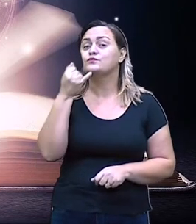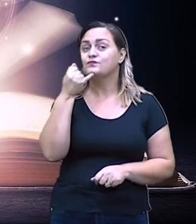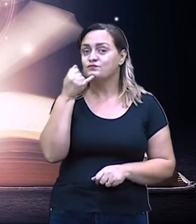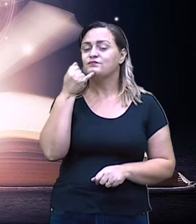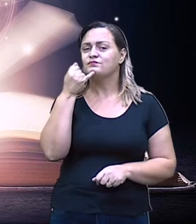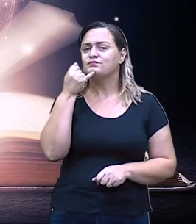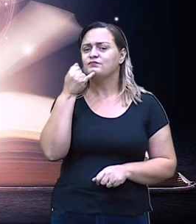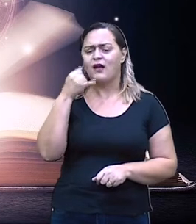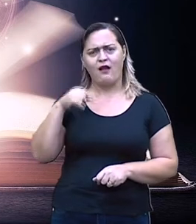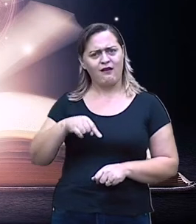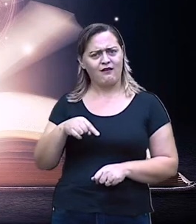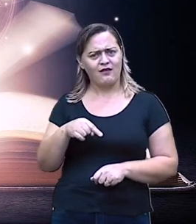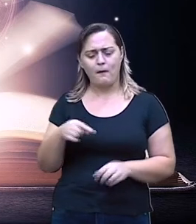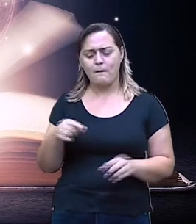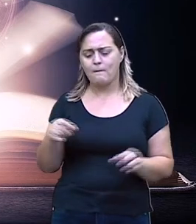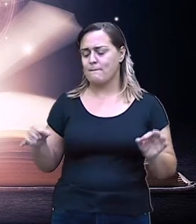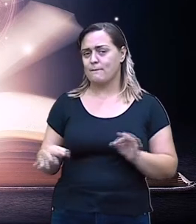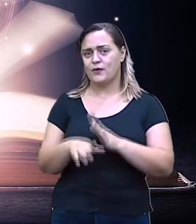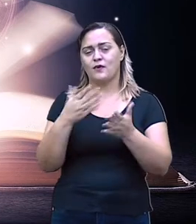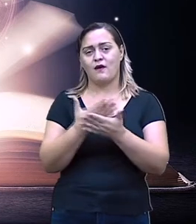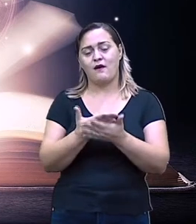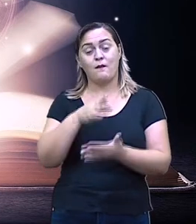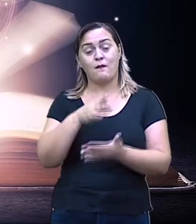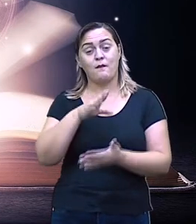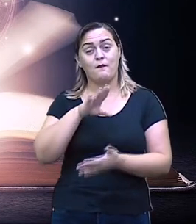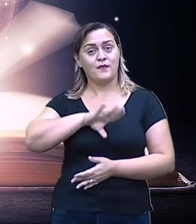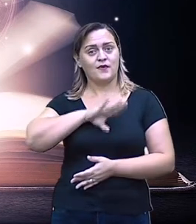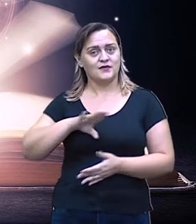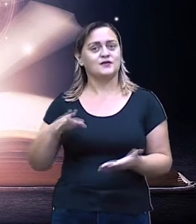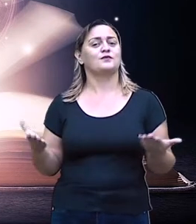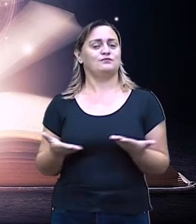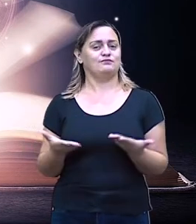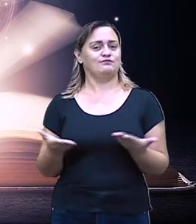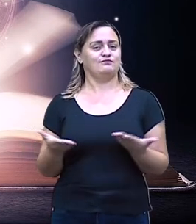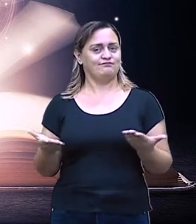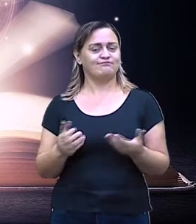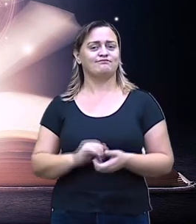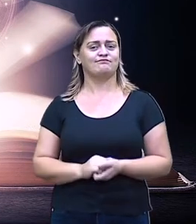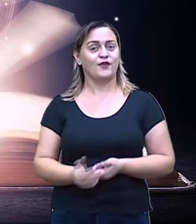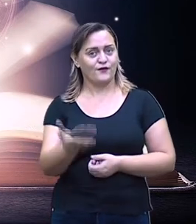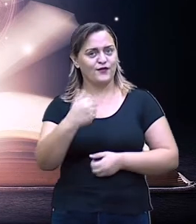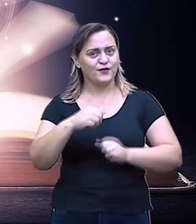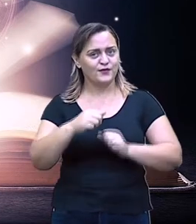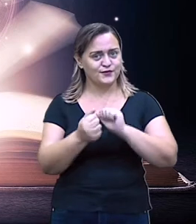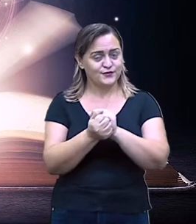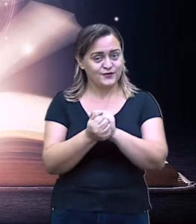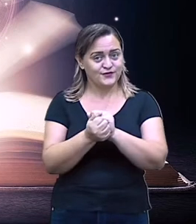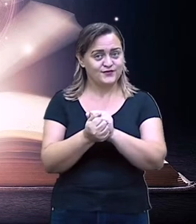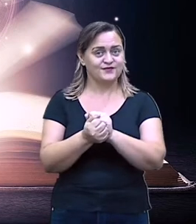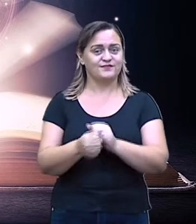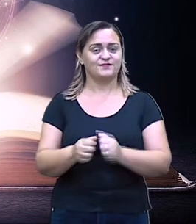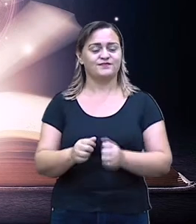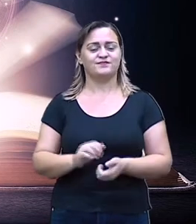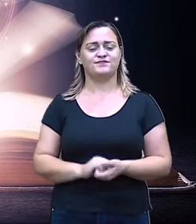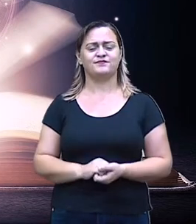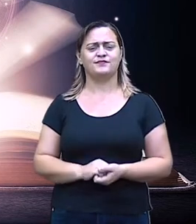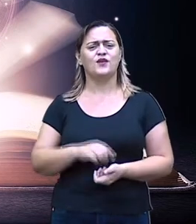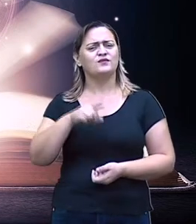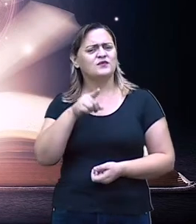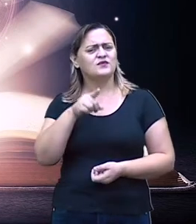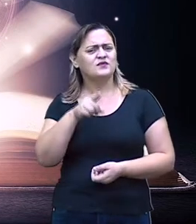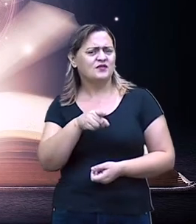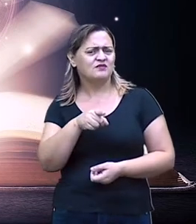tudo pronto para nossa aula de língua portuguesa. Então vamos juntos e animados. Você